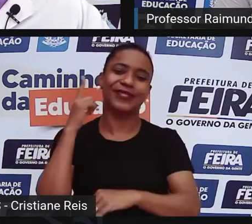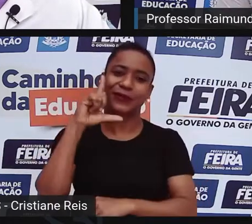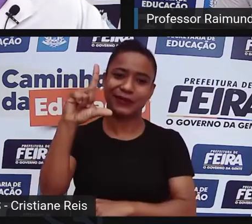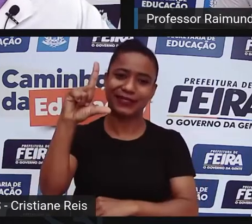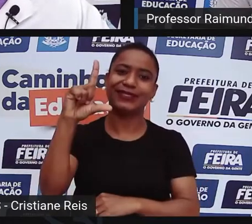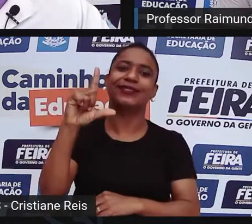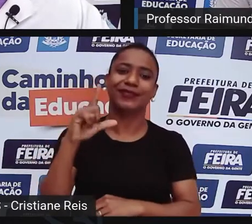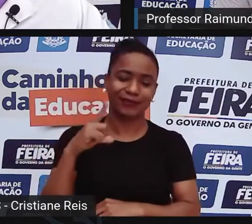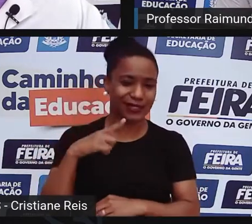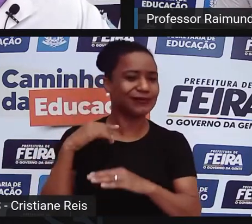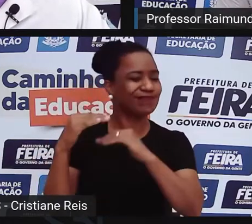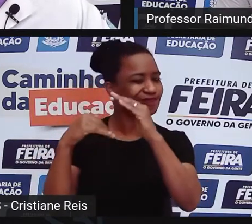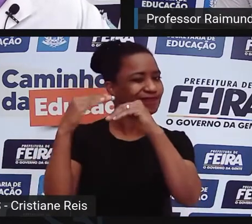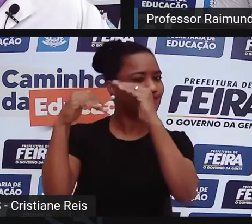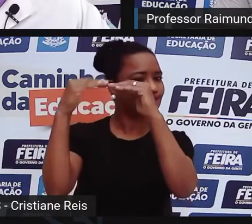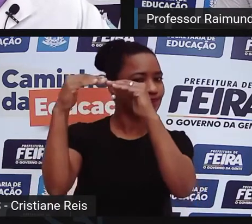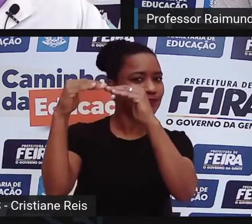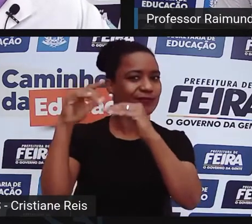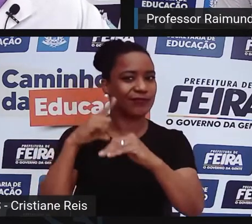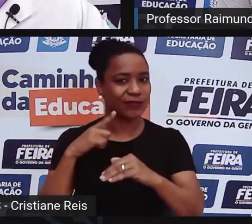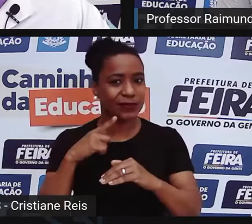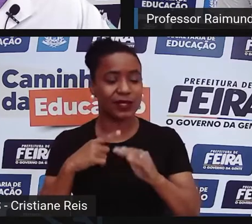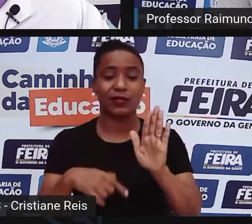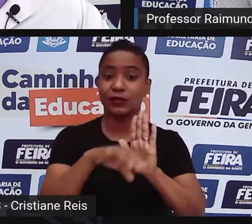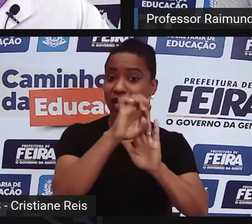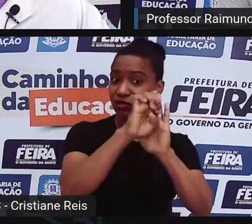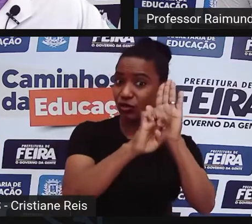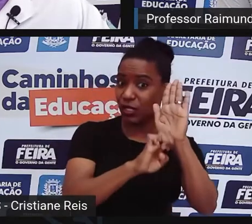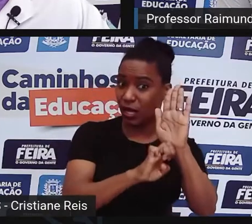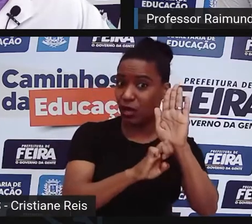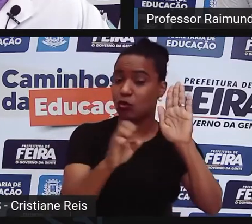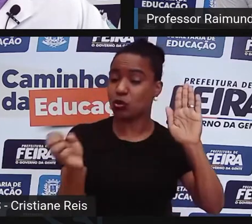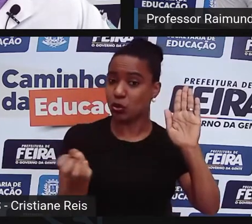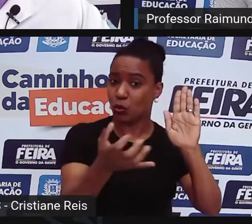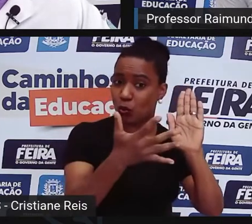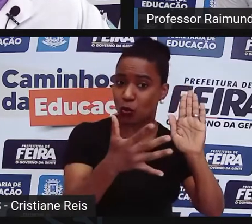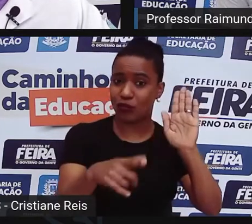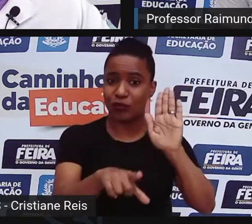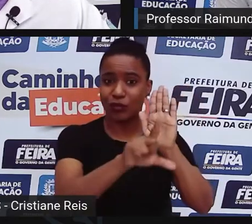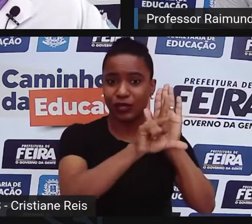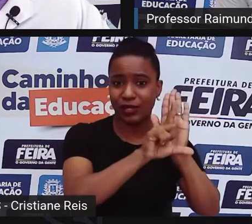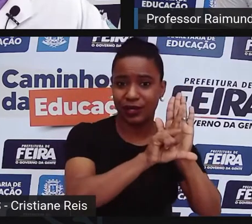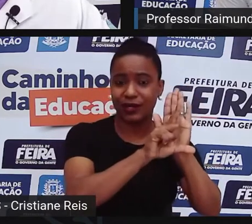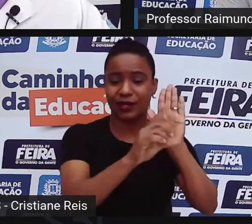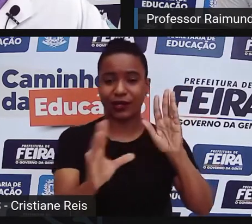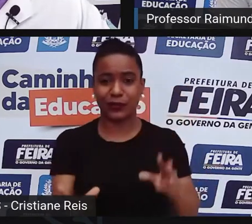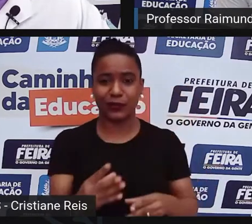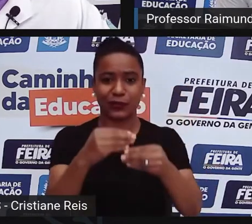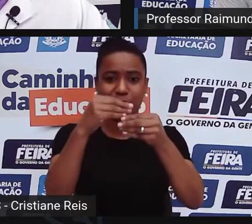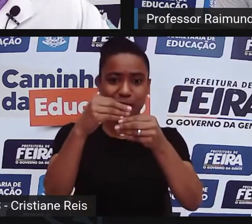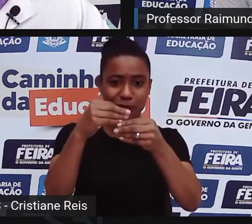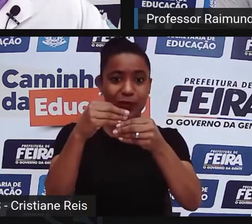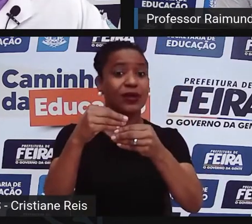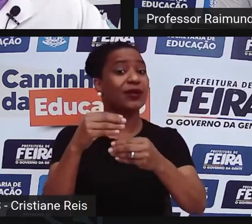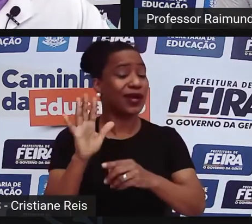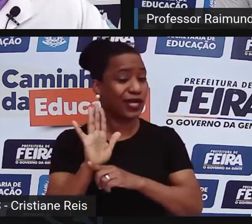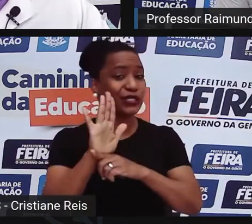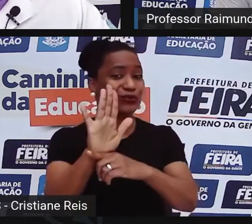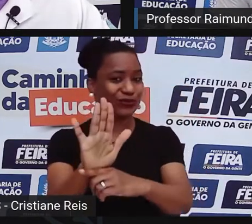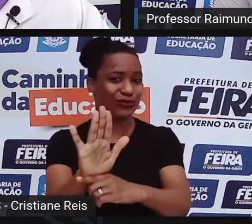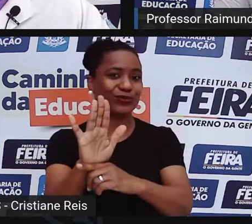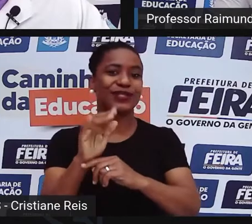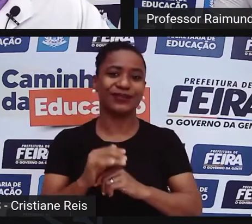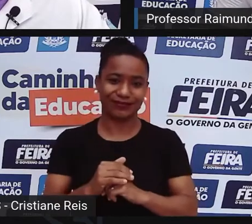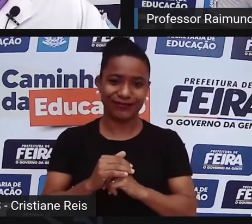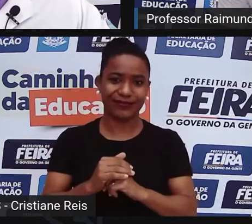Mas teve mudança sim. Editais novos que apareceu, leis de suplementação que ajudam a gente